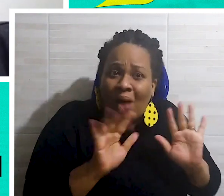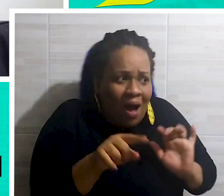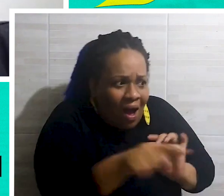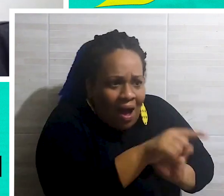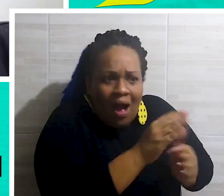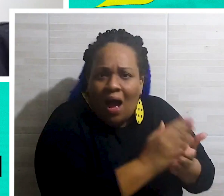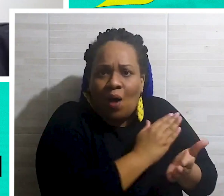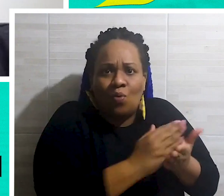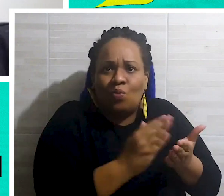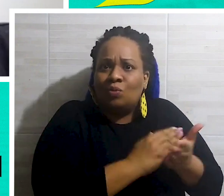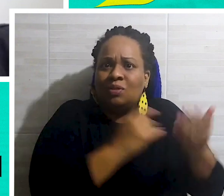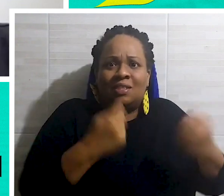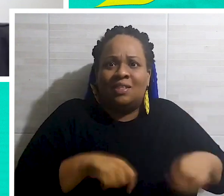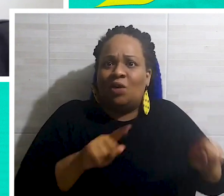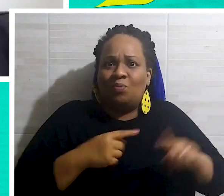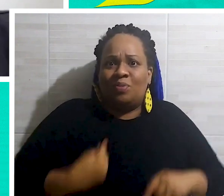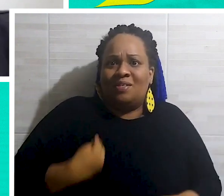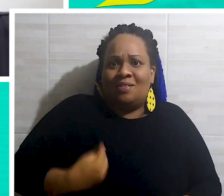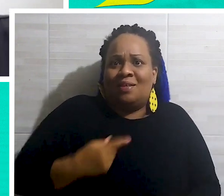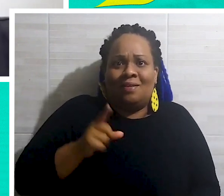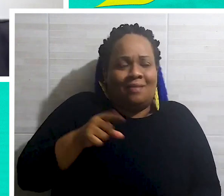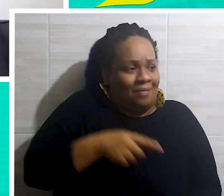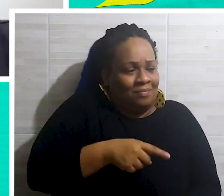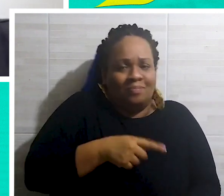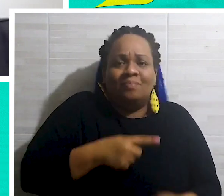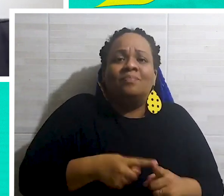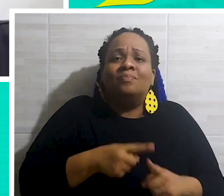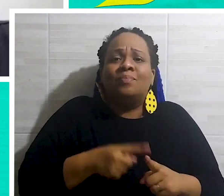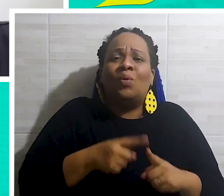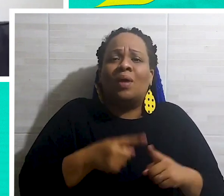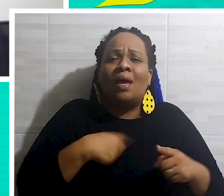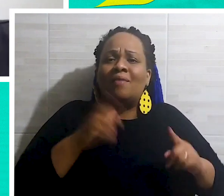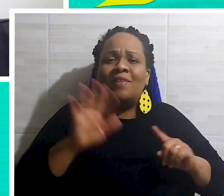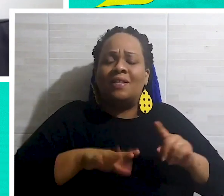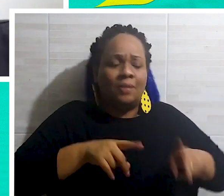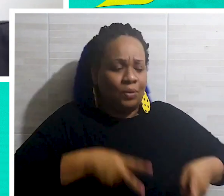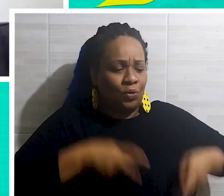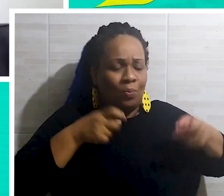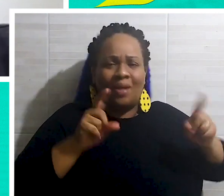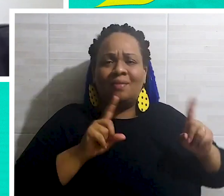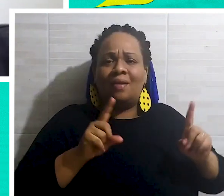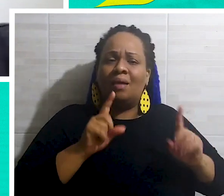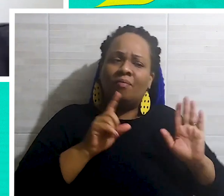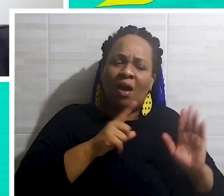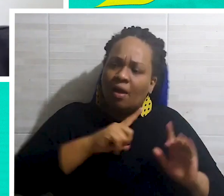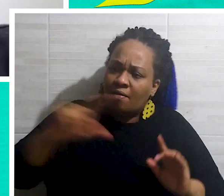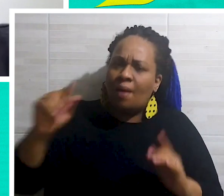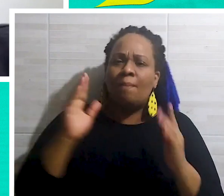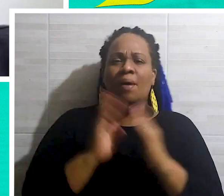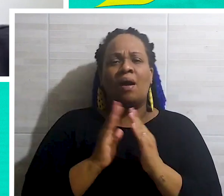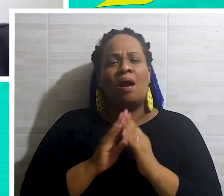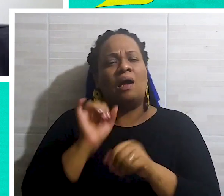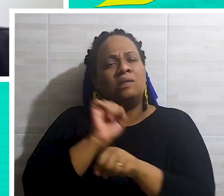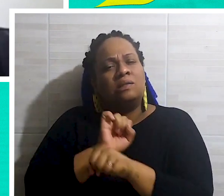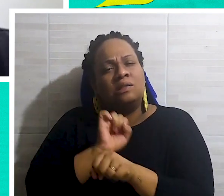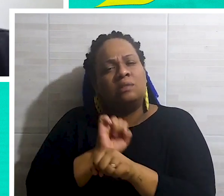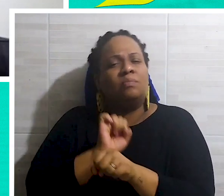ali para ser atendidas e alguns delas nem precisariam estar ali, porque o caso é assintomático. Tem que ir para casa, tem que